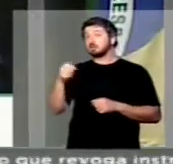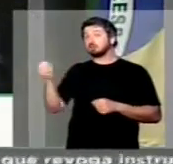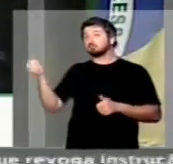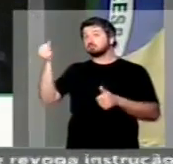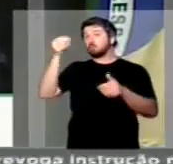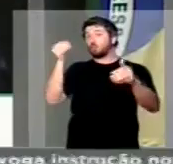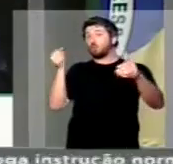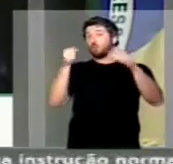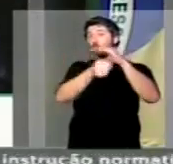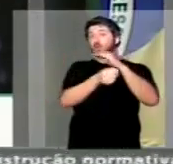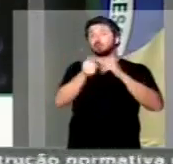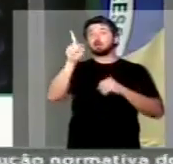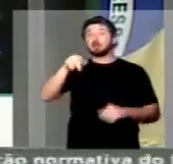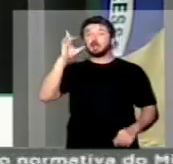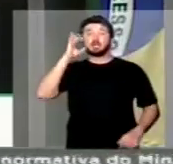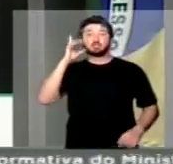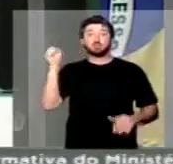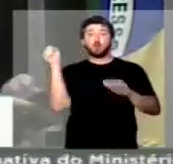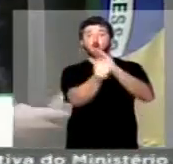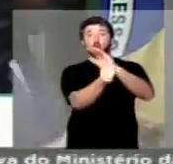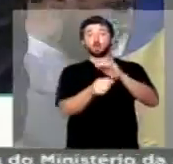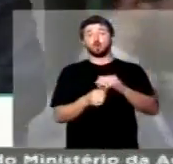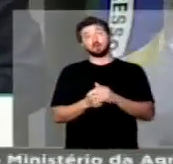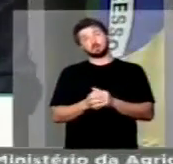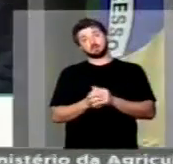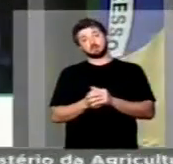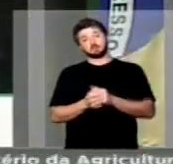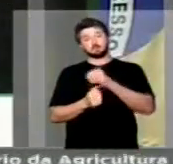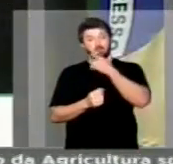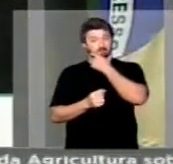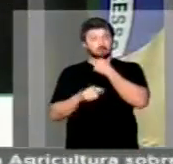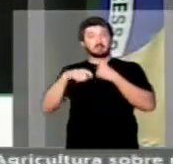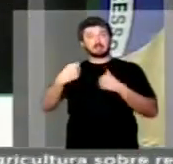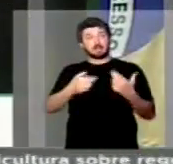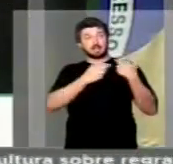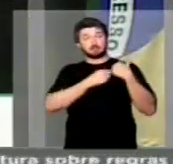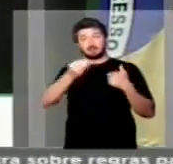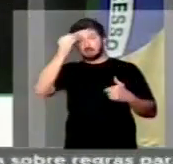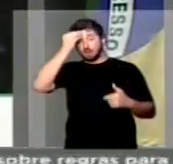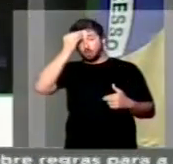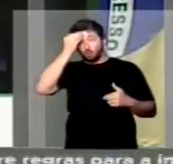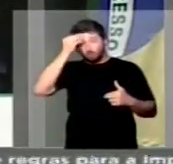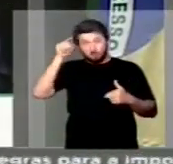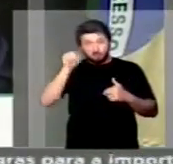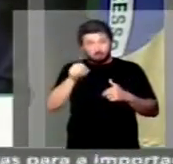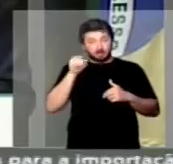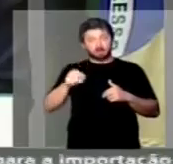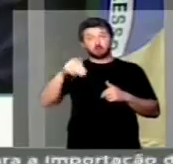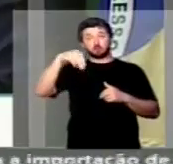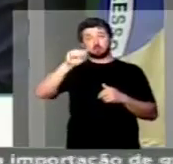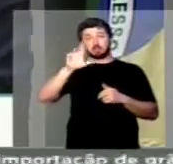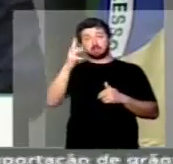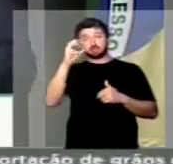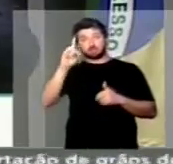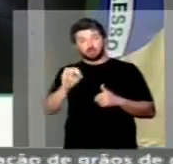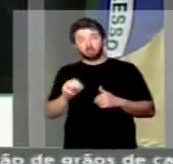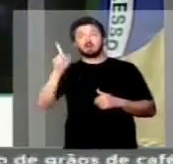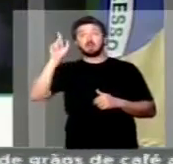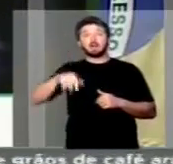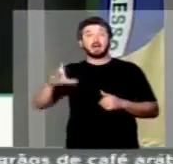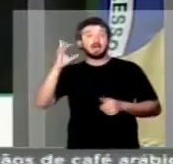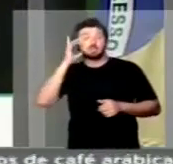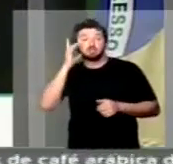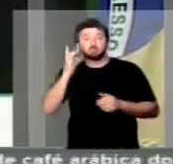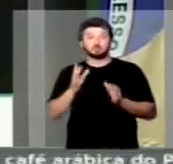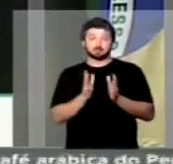Sérgio Machado foi a presidente Dilma Rousseff. Quem tem responsabilidade com os atos do senhor Sérgio Machado é